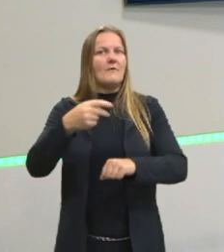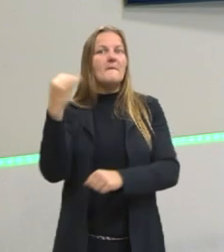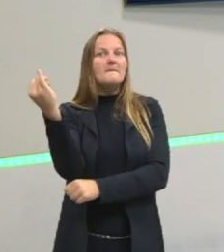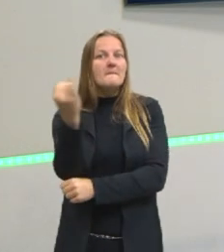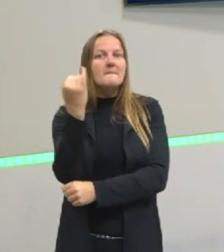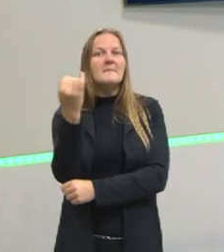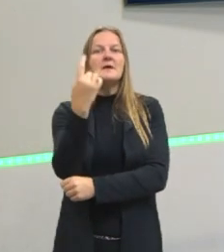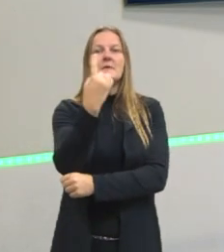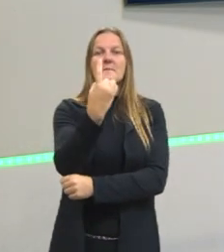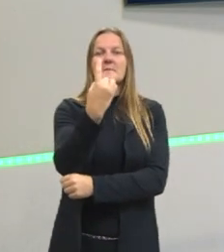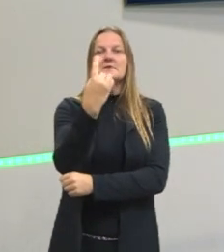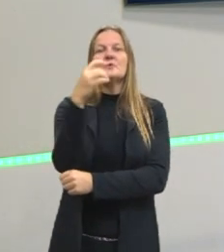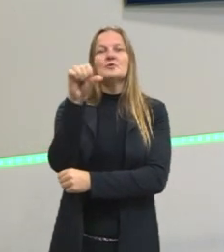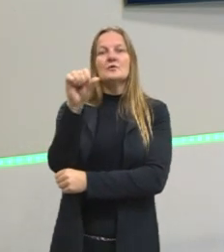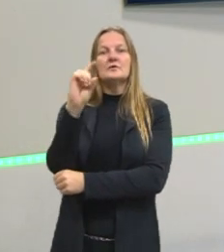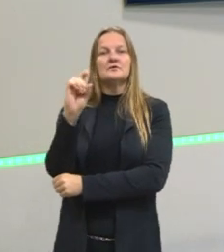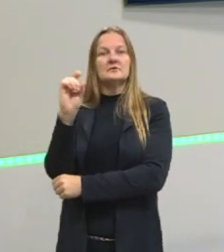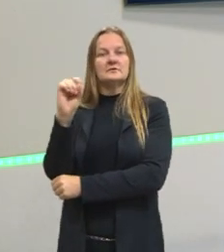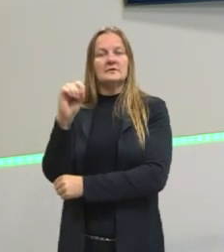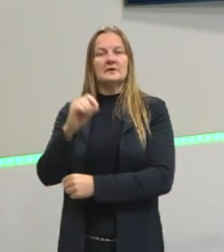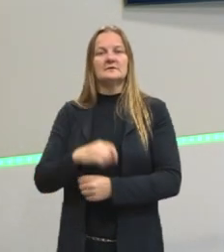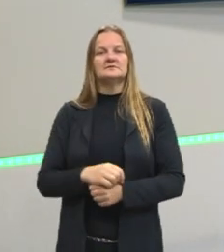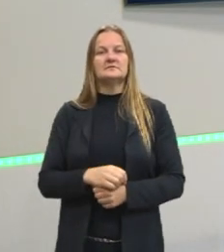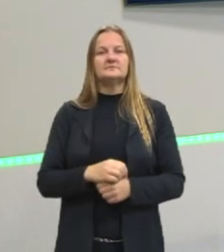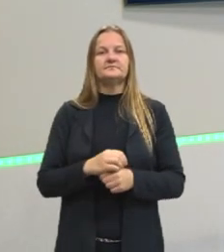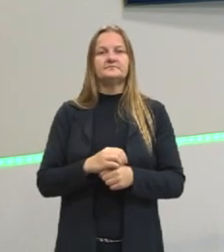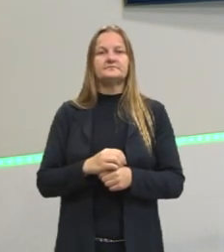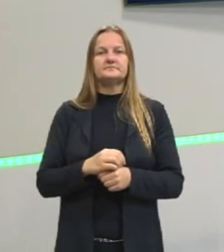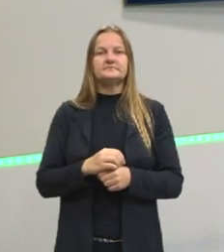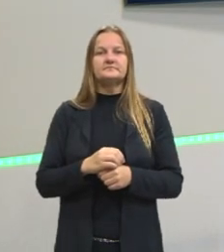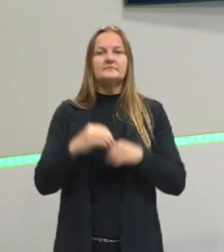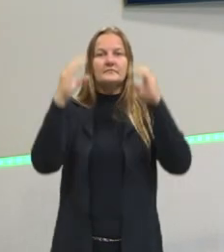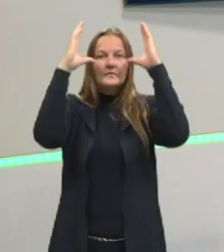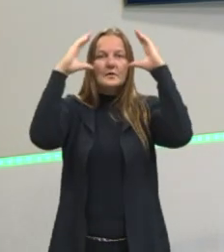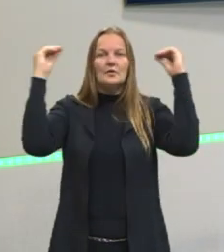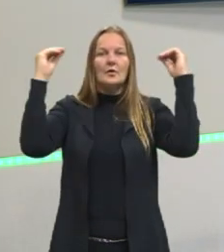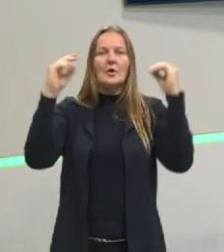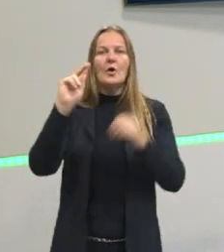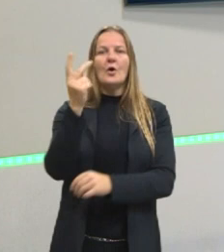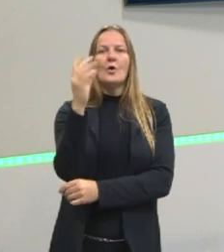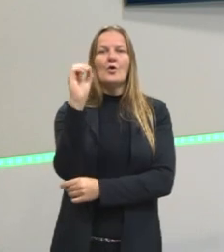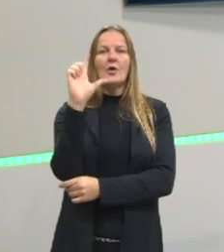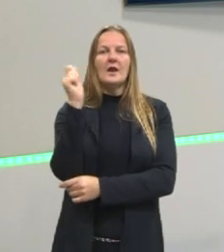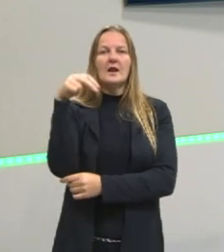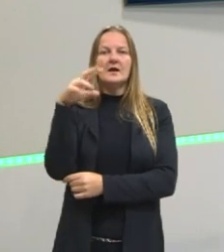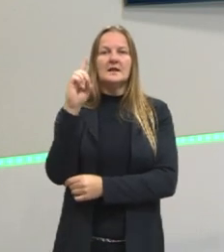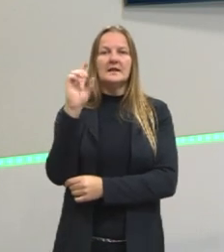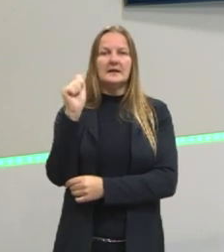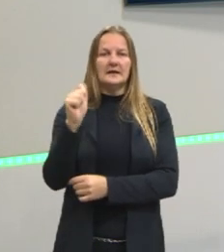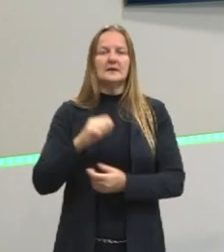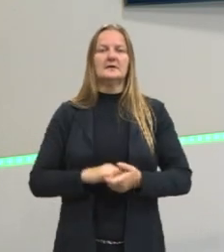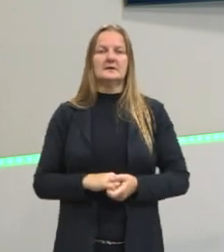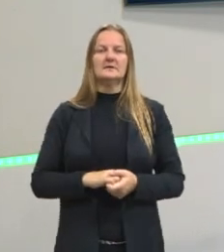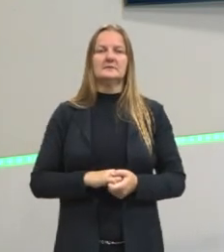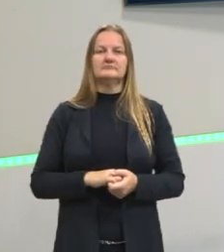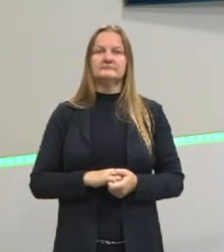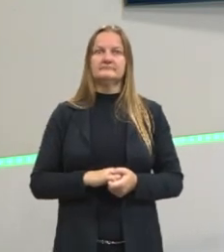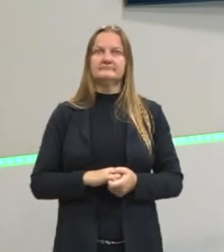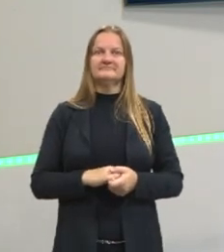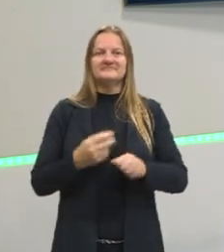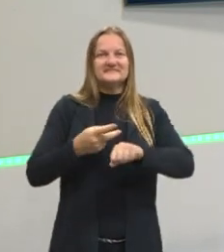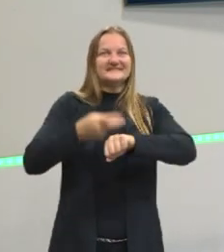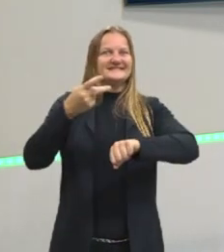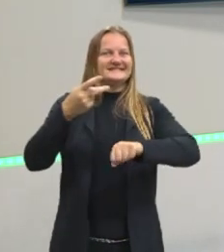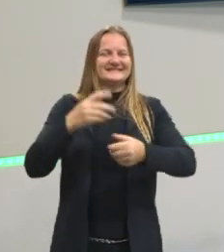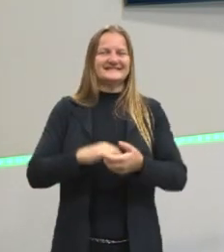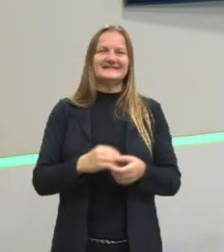em 1910, ele é holandês, ele ganhou o prêmio Nobel de Física, certo? Aqui está